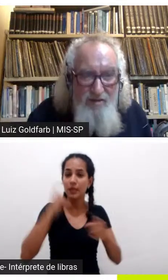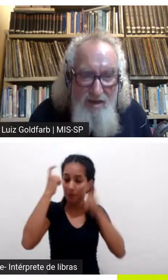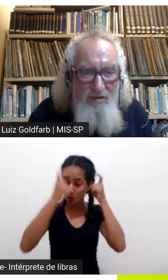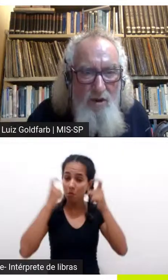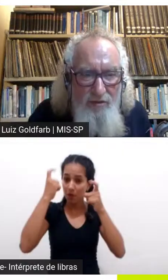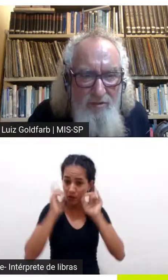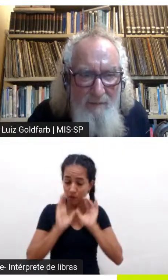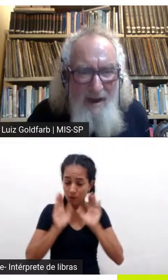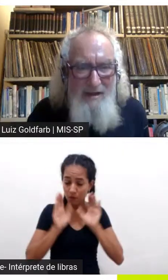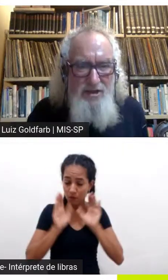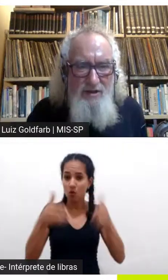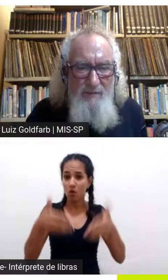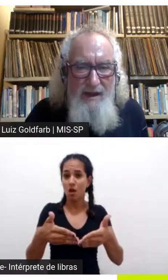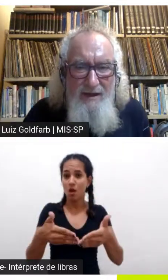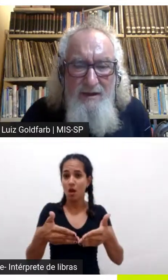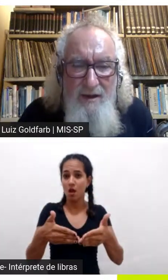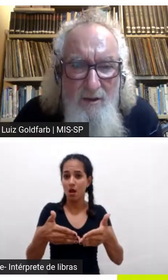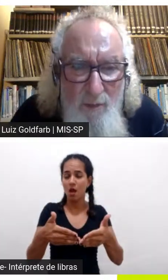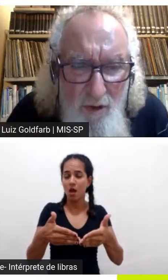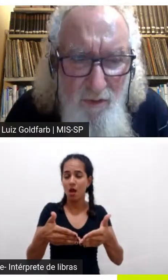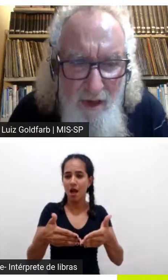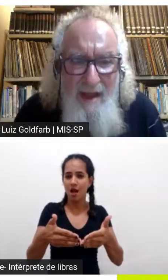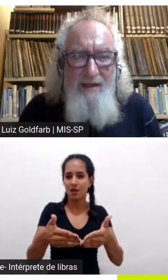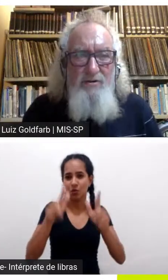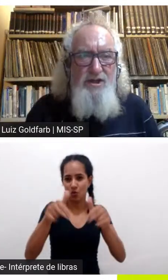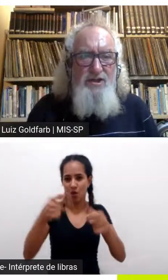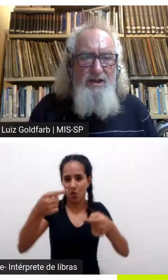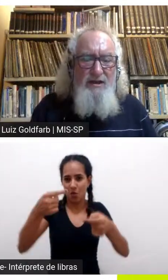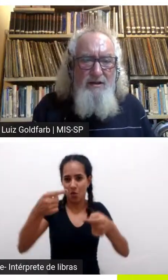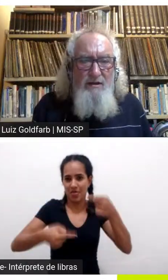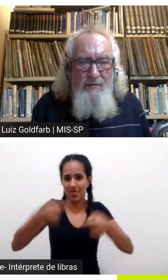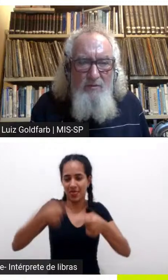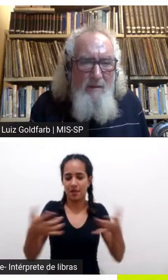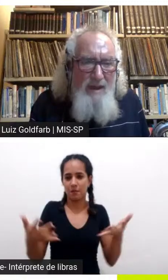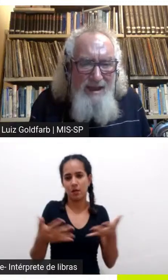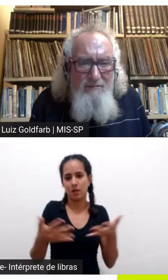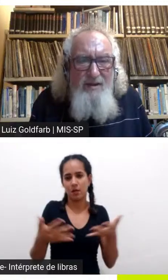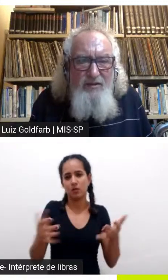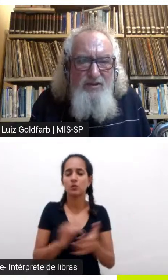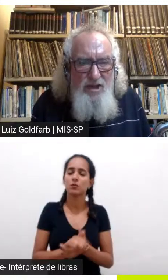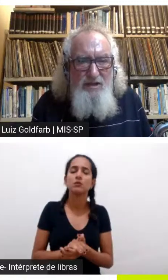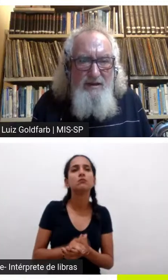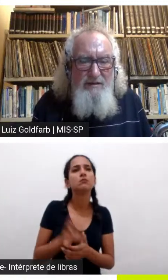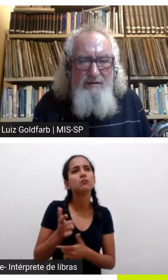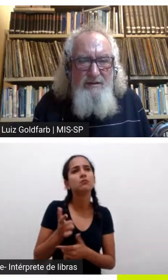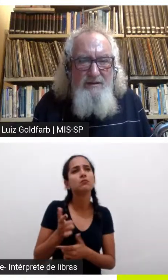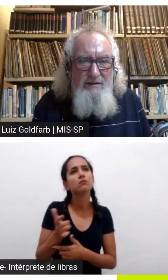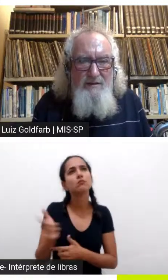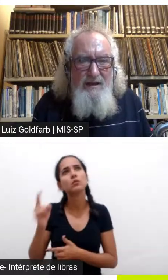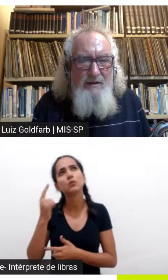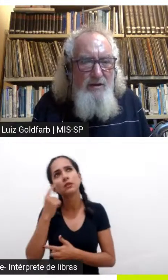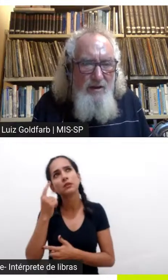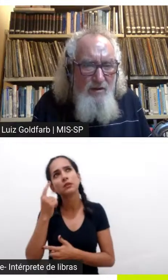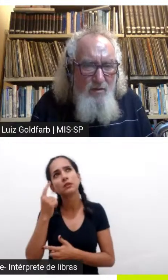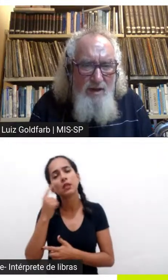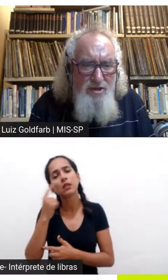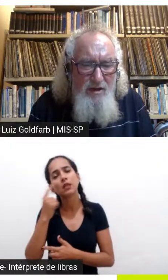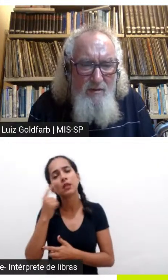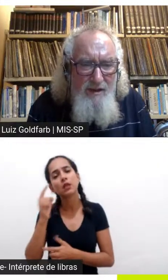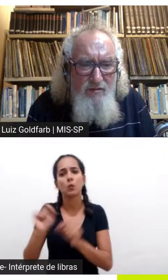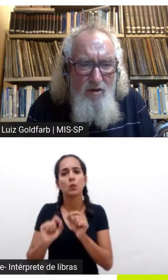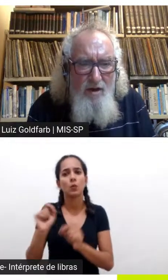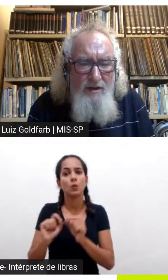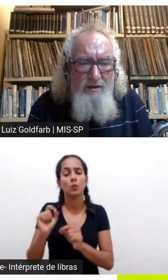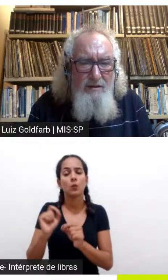características desse nosso debate né por outro lado a gente tem uma mega investida né Laura eu